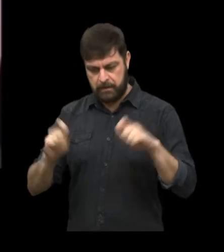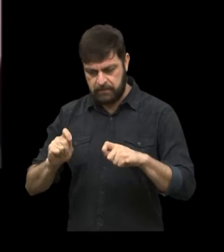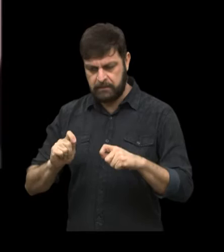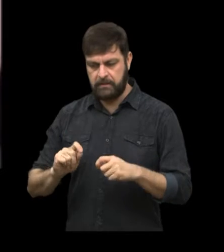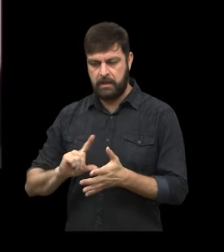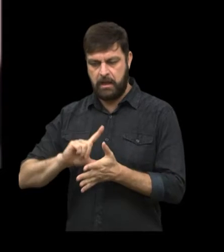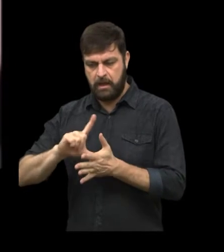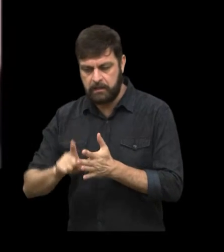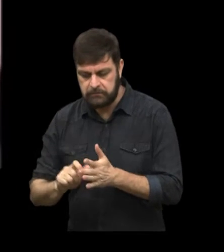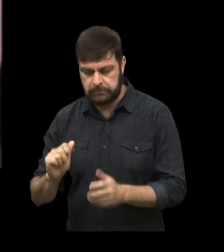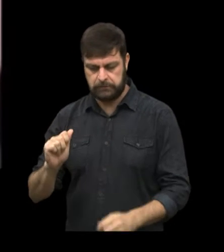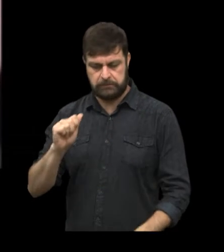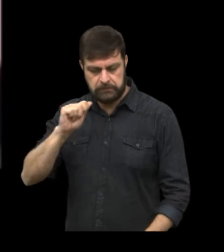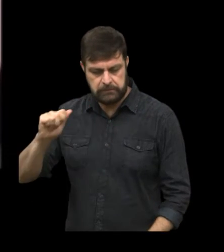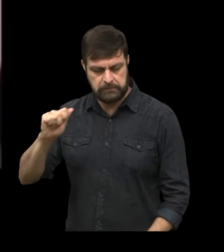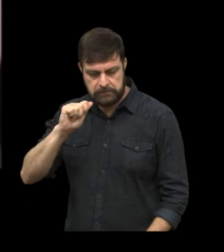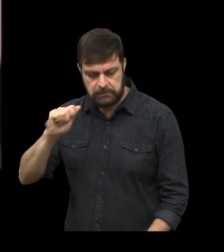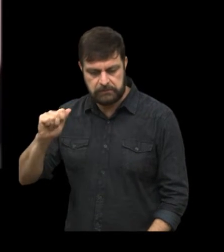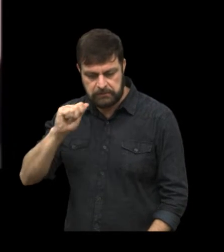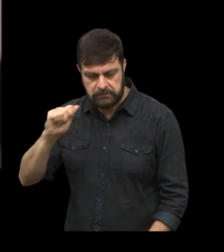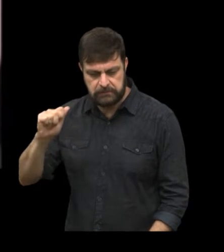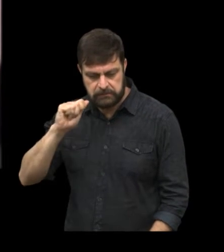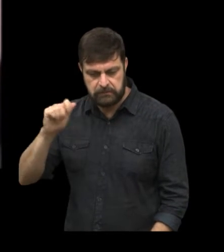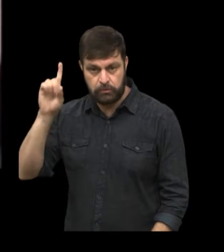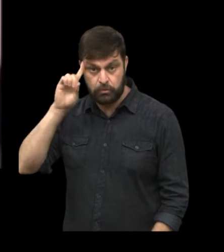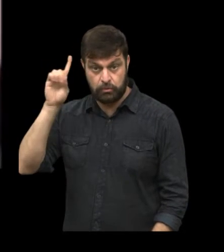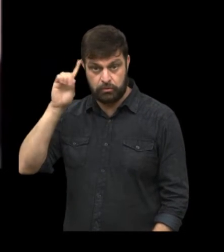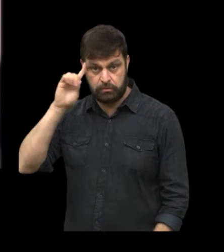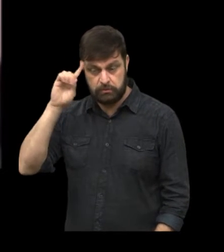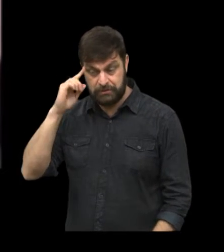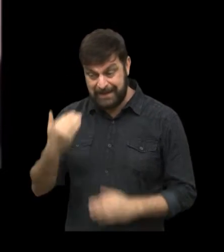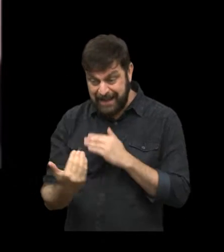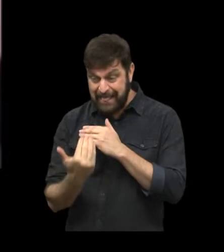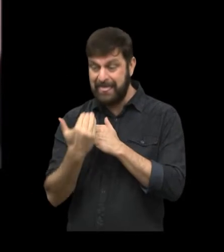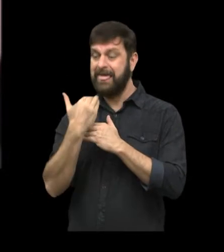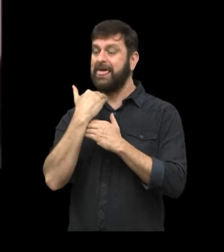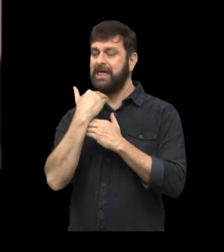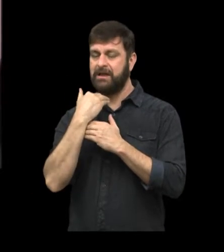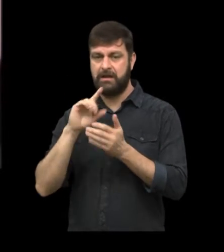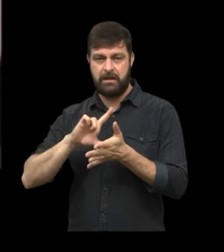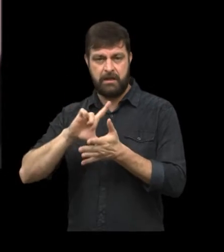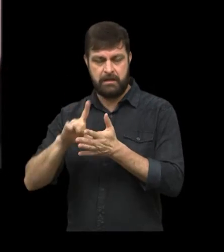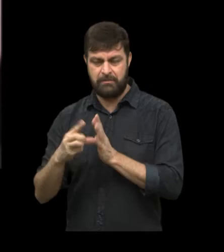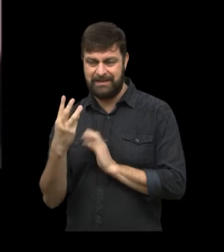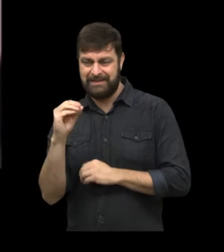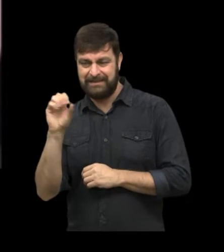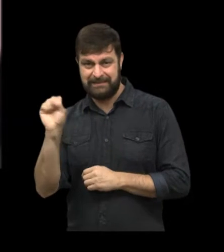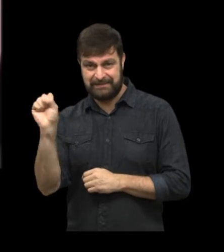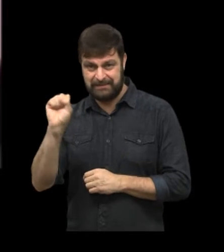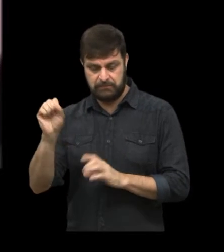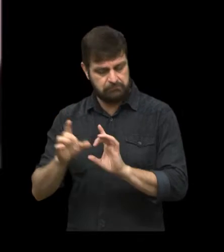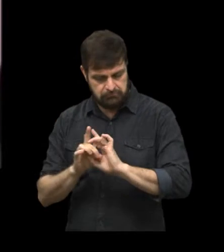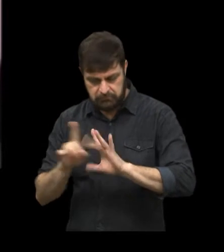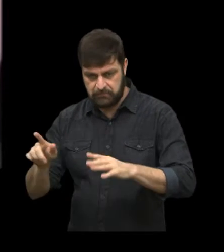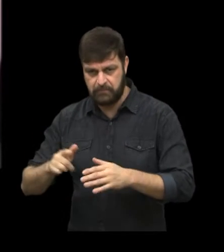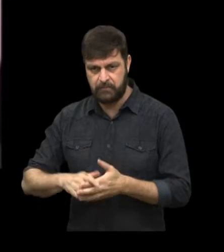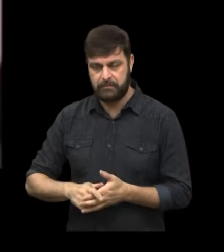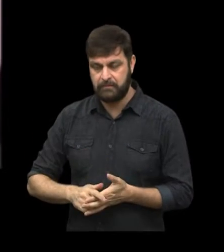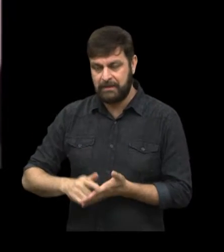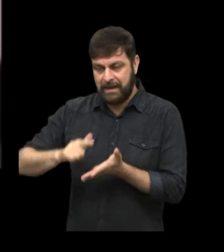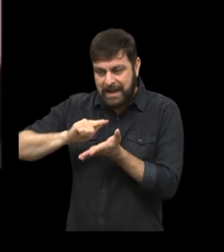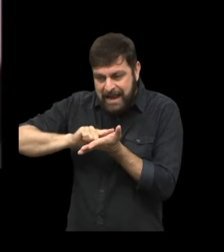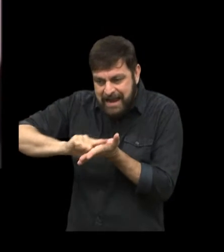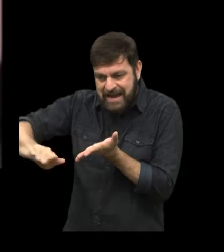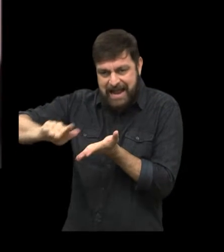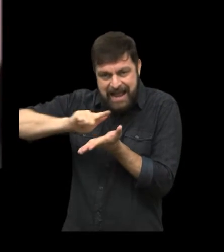e dia após dia você vai estendendo esse limite em direção ao fundo da língua. Depois de 30 segundos está tudo solto, você vai girar e